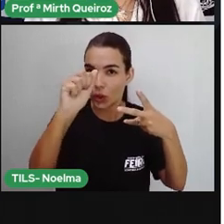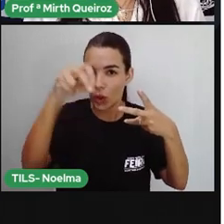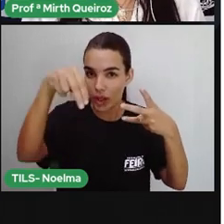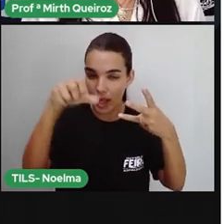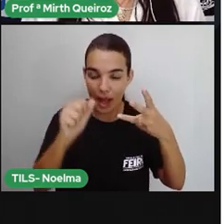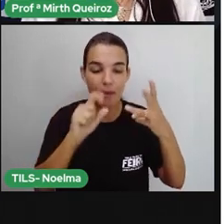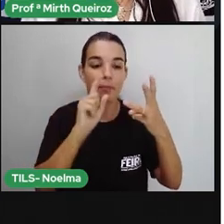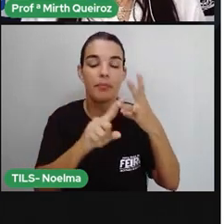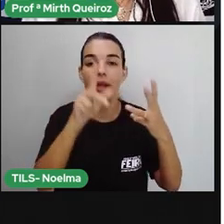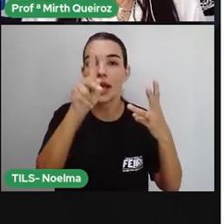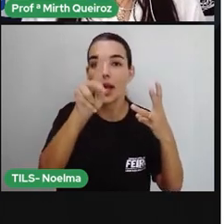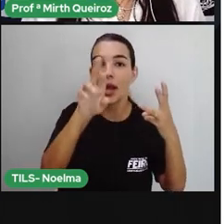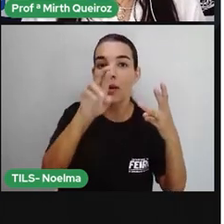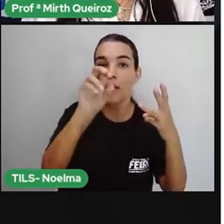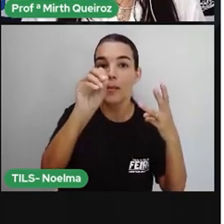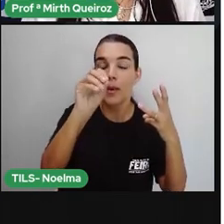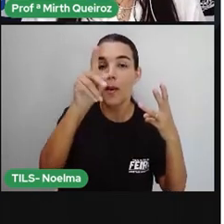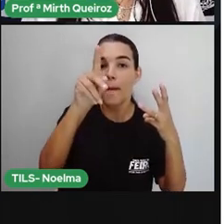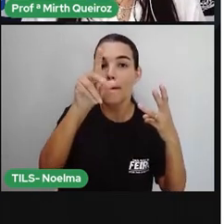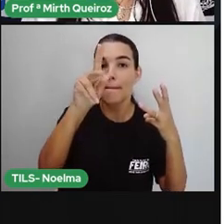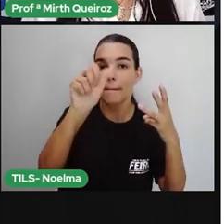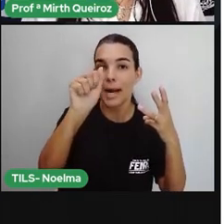estudar nesse momento.